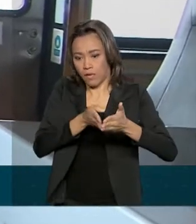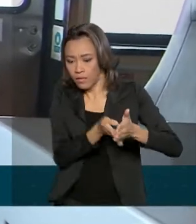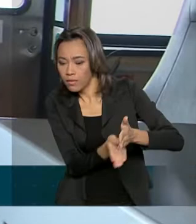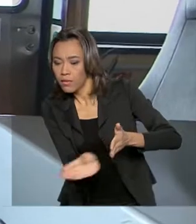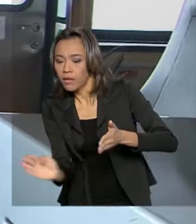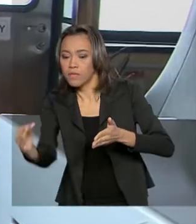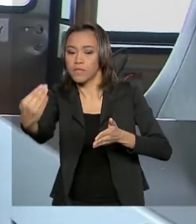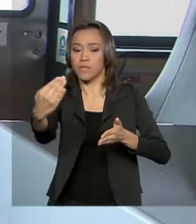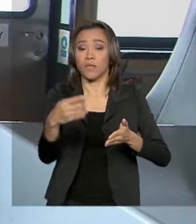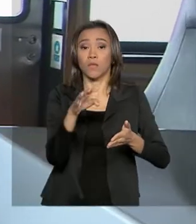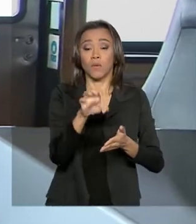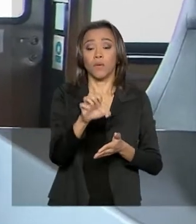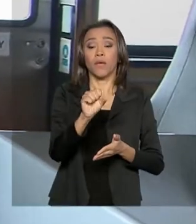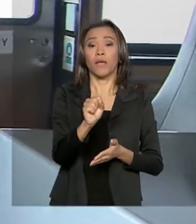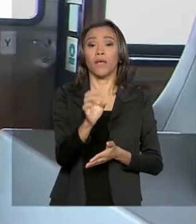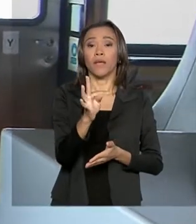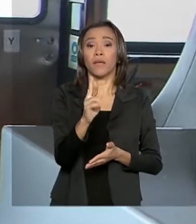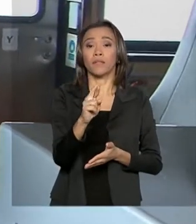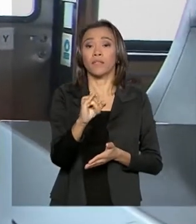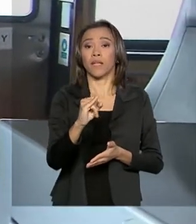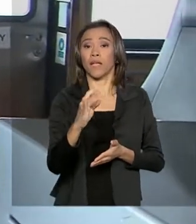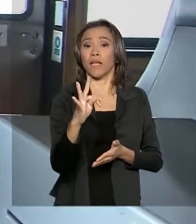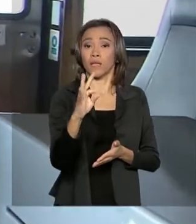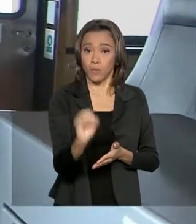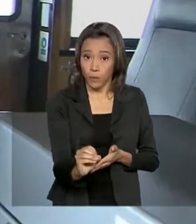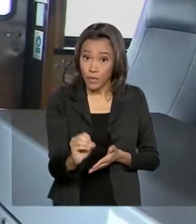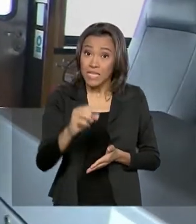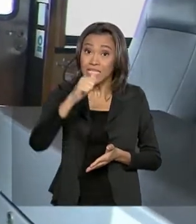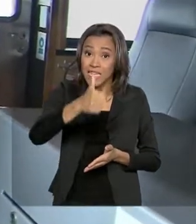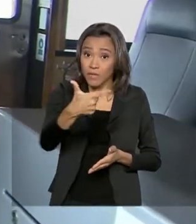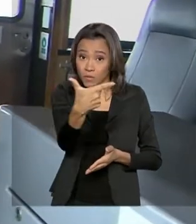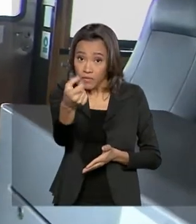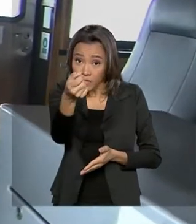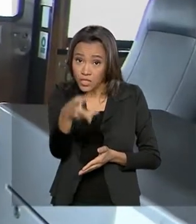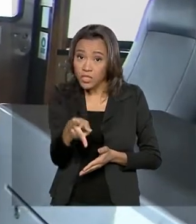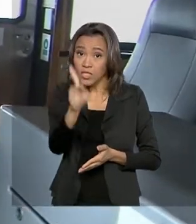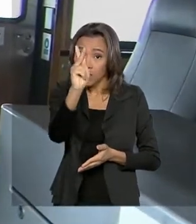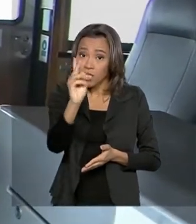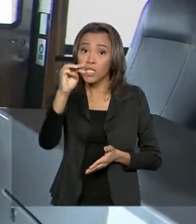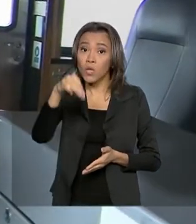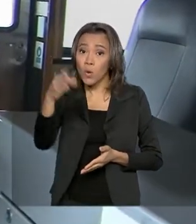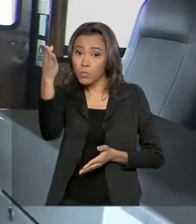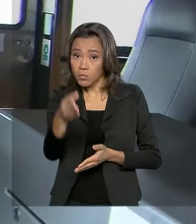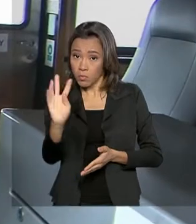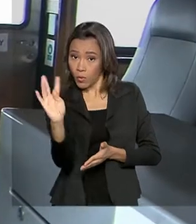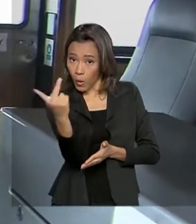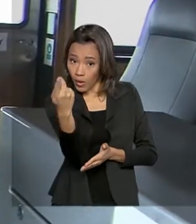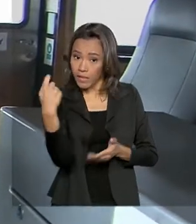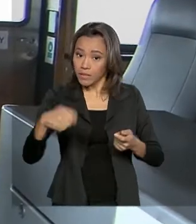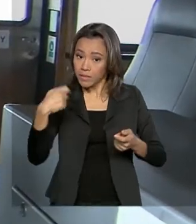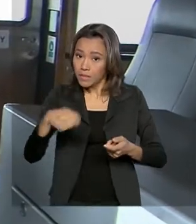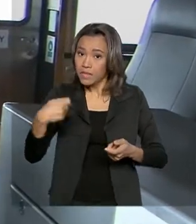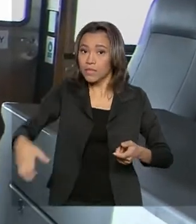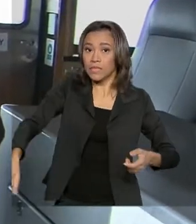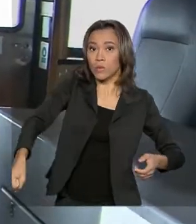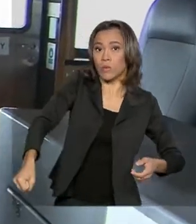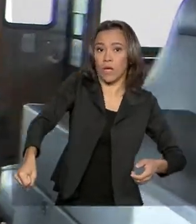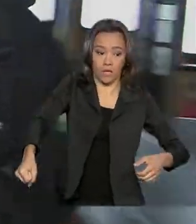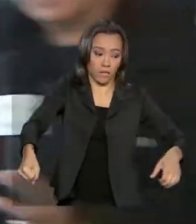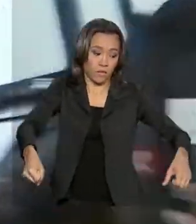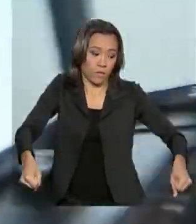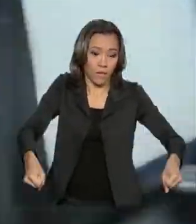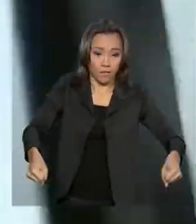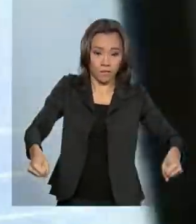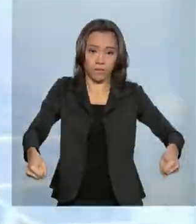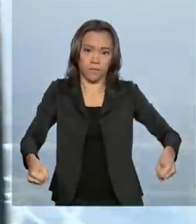Drake. Os ventos atingiram 120 quilômetros por hora e para caminhar a bordo, só mesmo se segurando em algum apoio. Lá